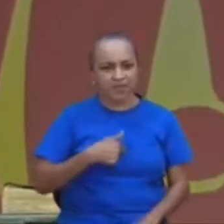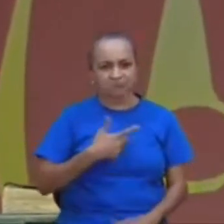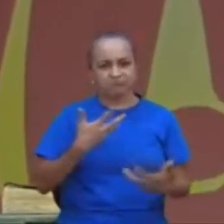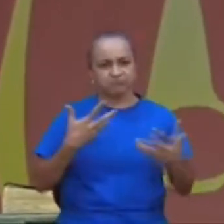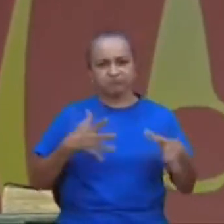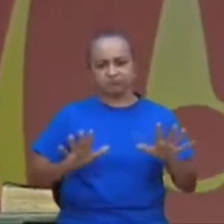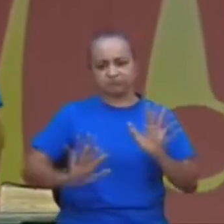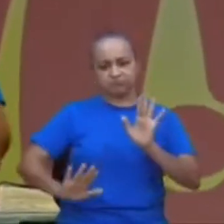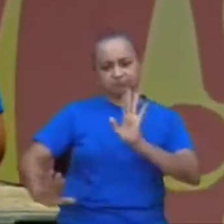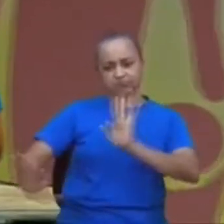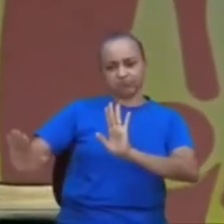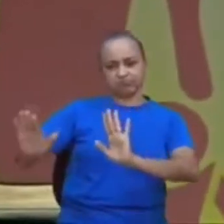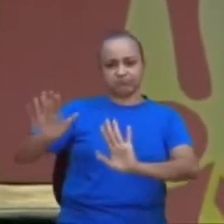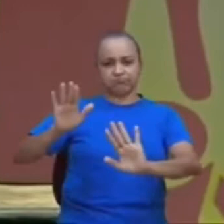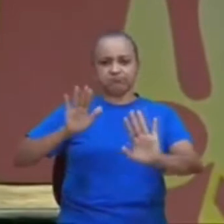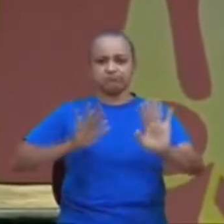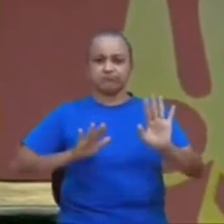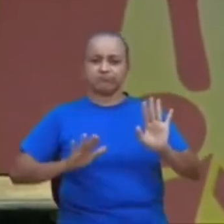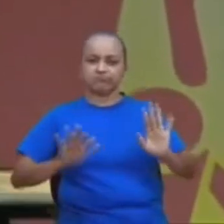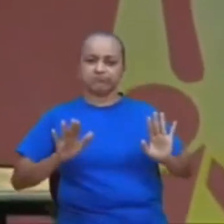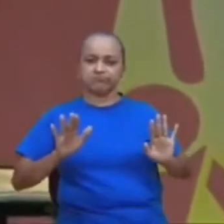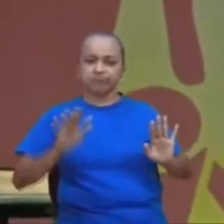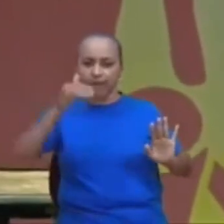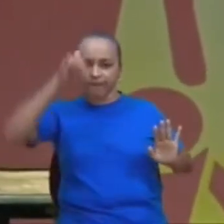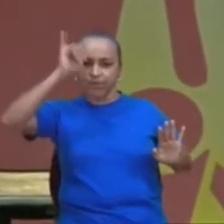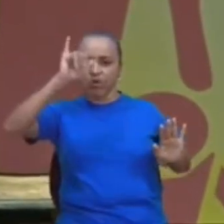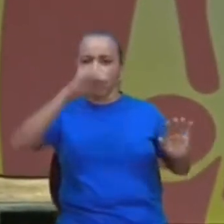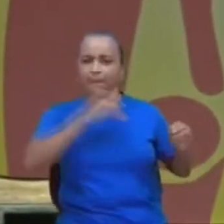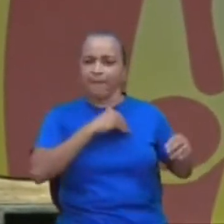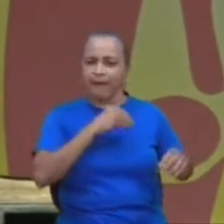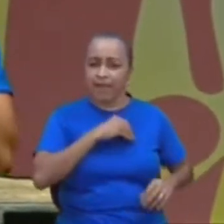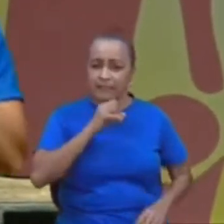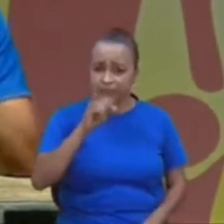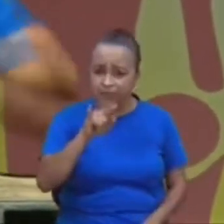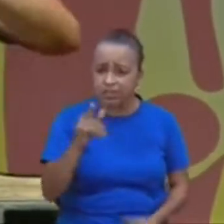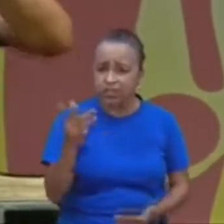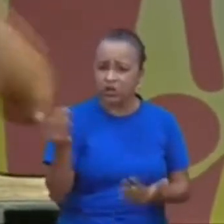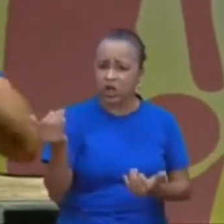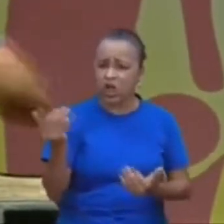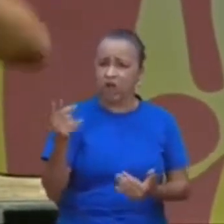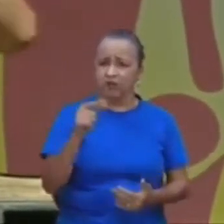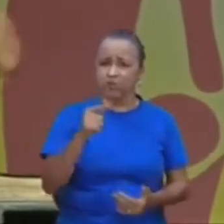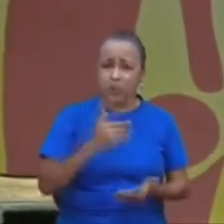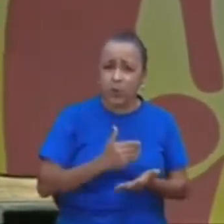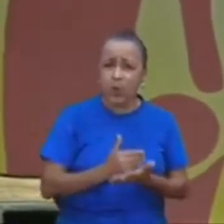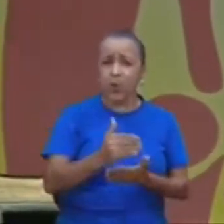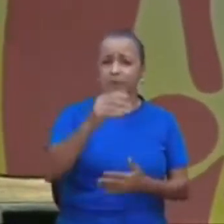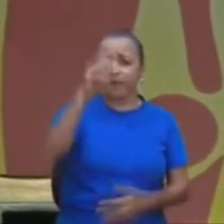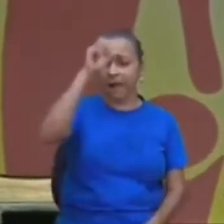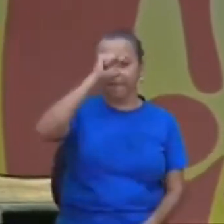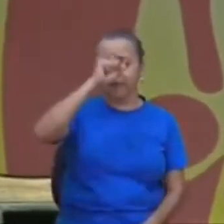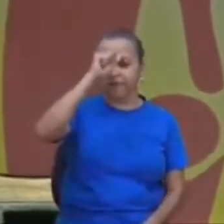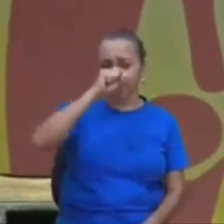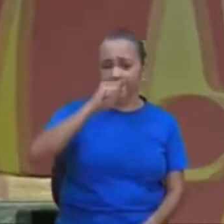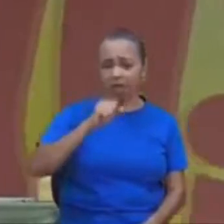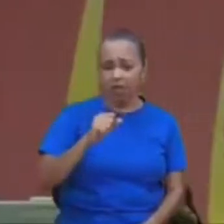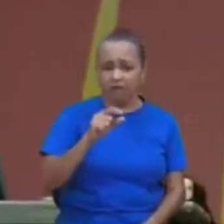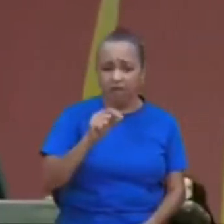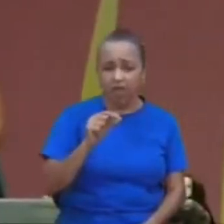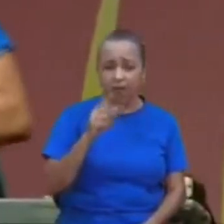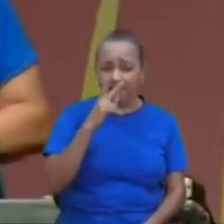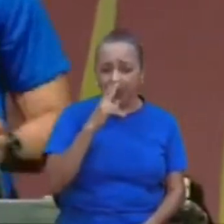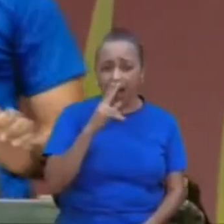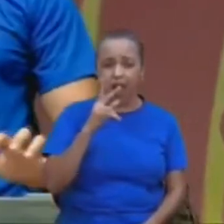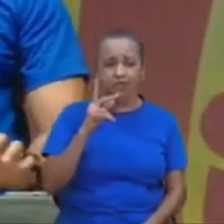não se contaminou, jovem, quando você é uma criança espiritual, você precisa fazer escolhas, e com certeza, Samuel